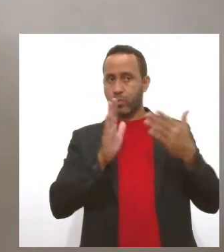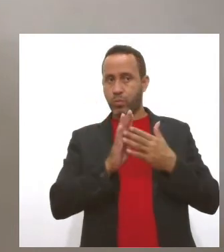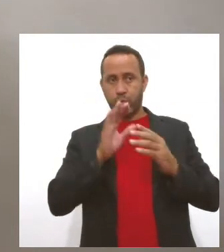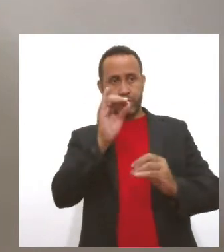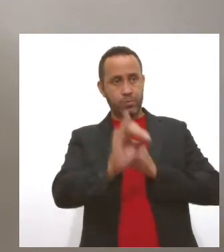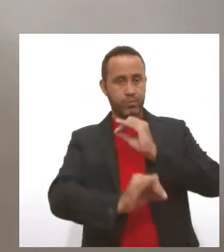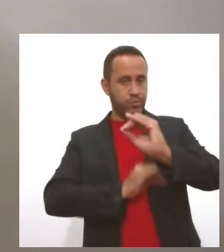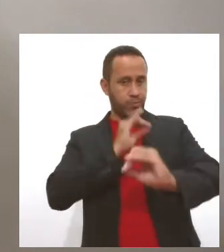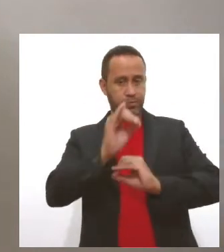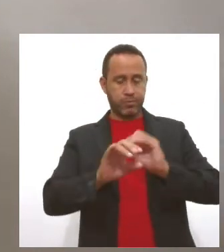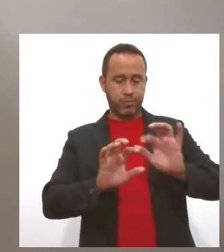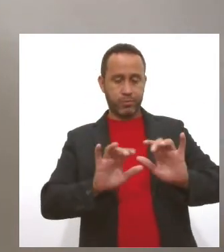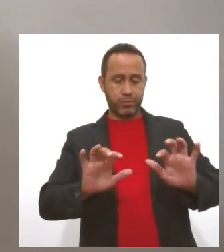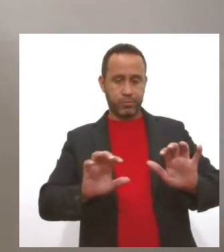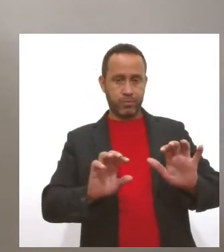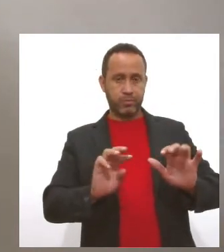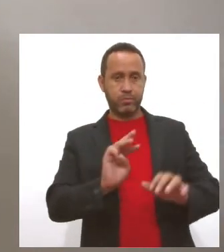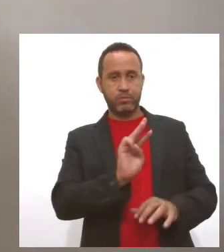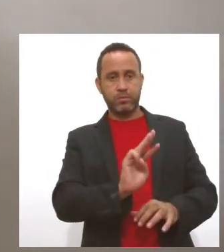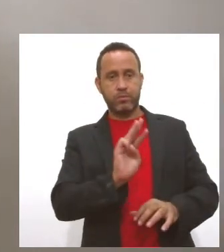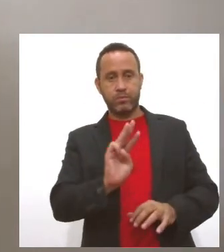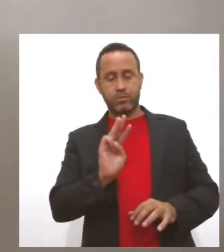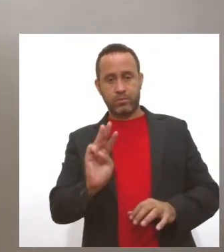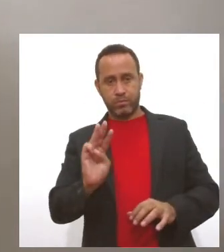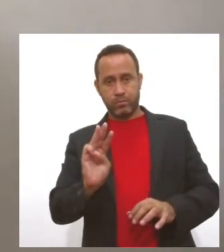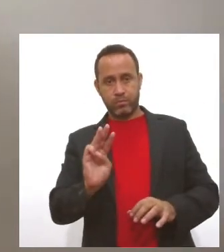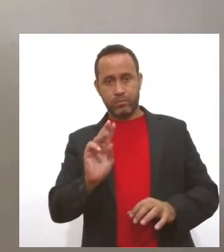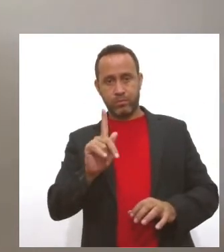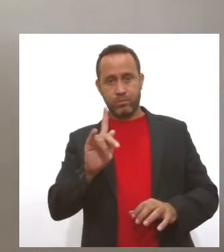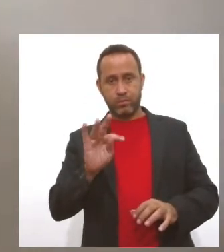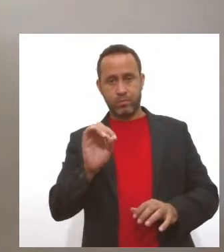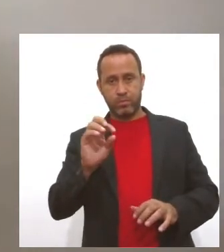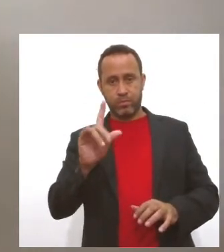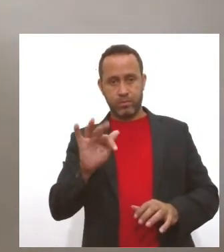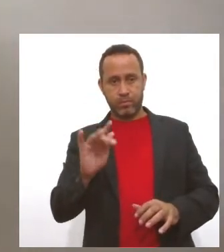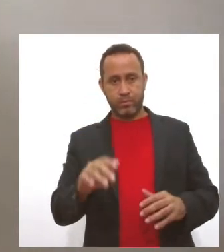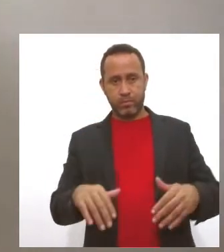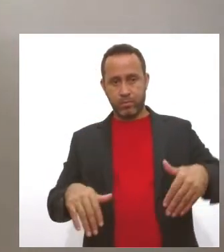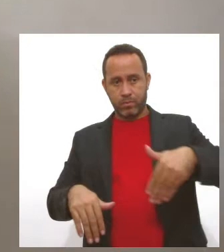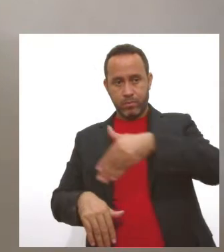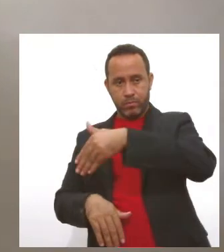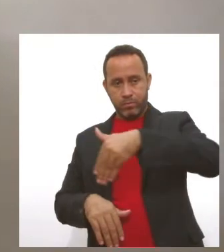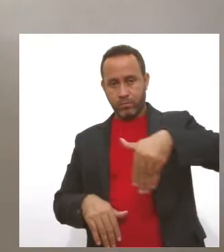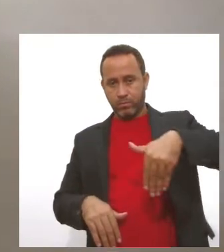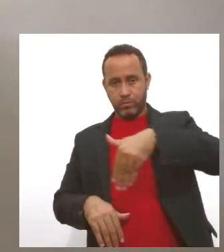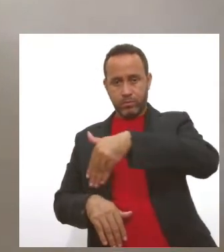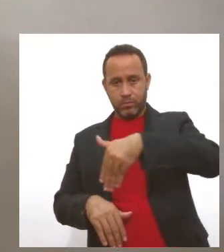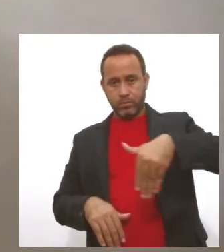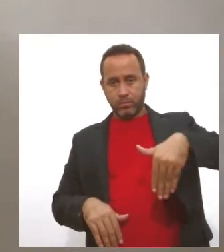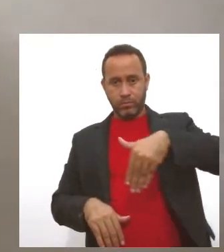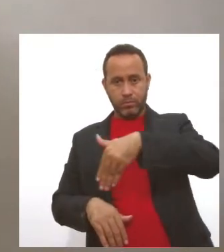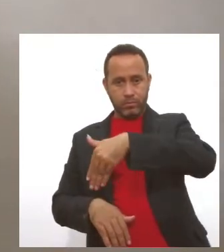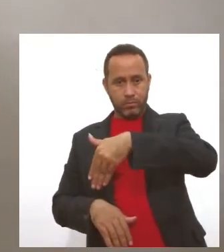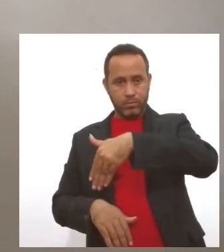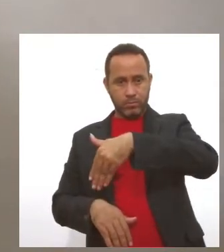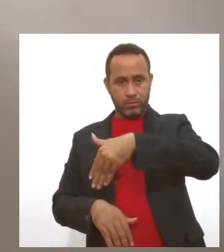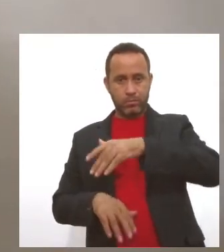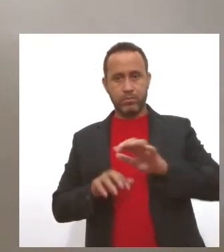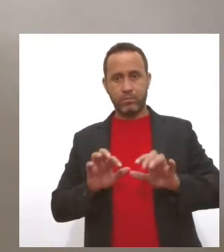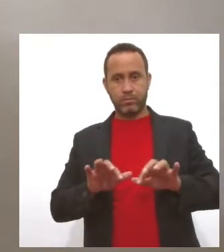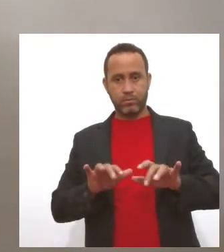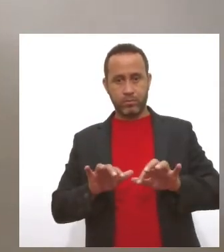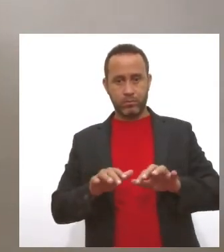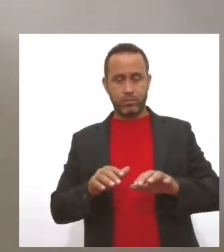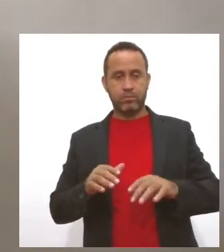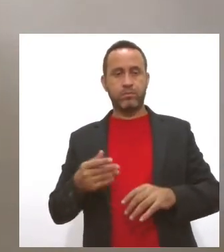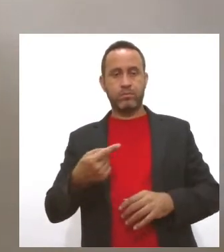internet através do site portalfies.mec.gov.br. As inscrições são feitas, lá tem